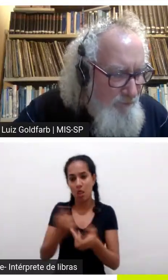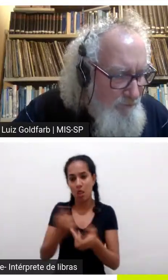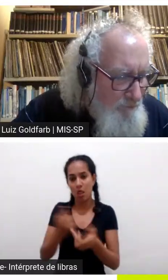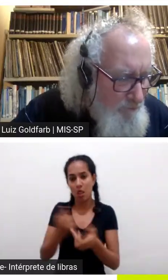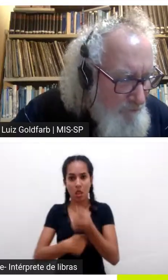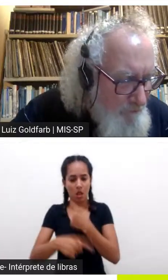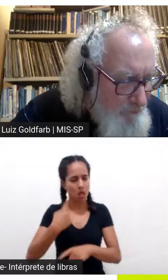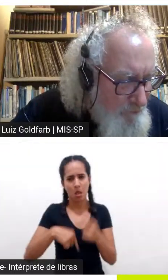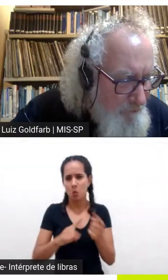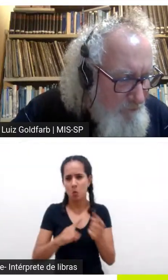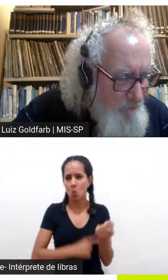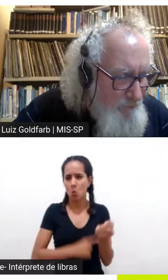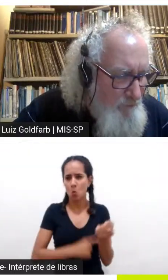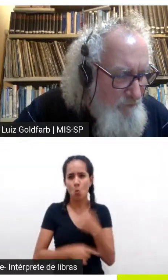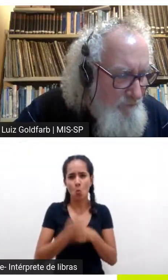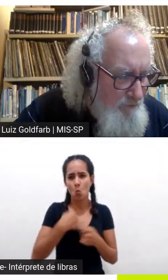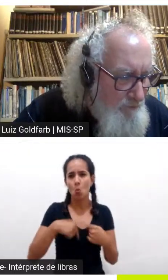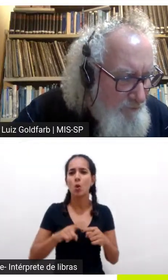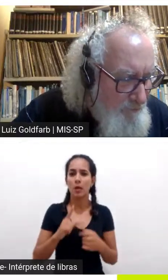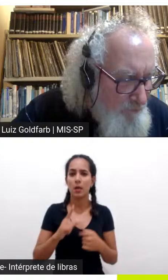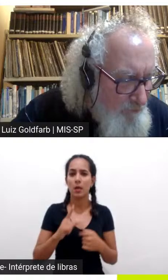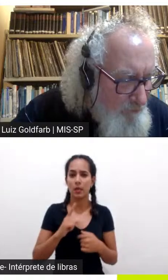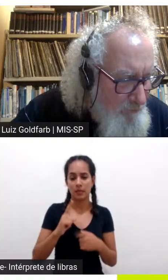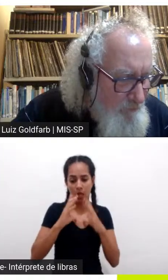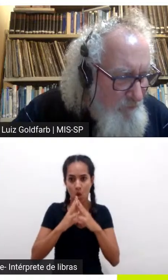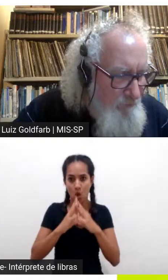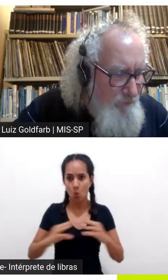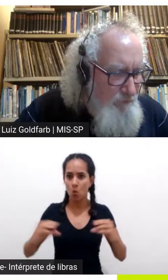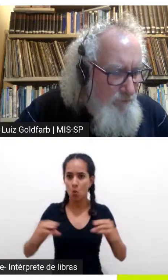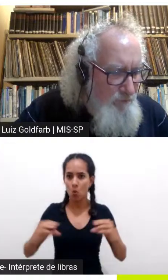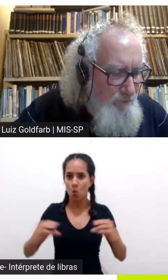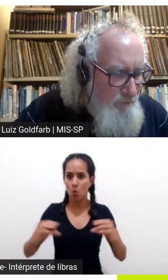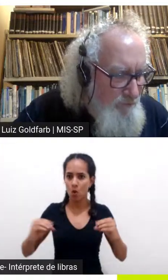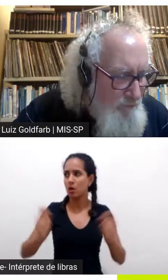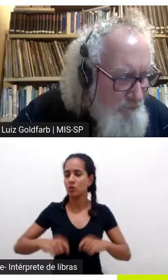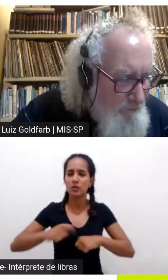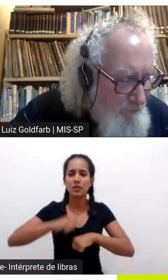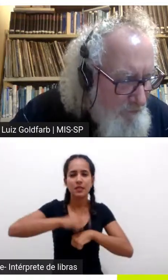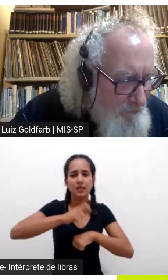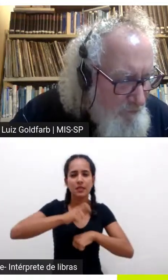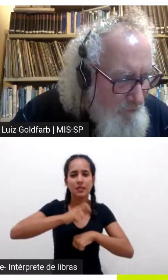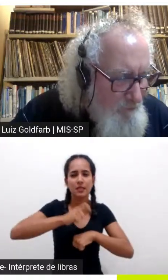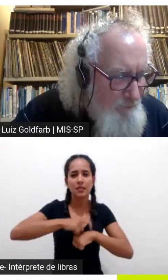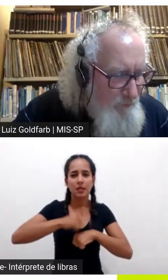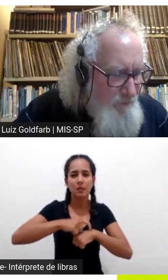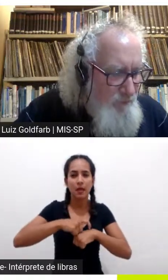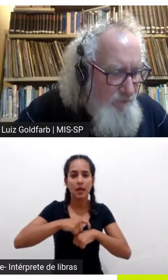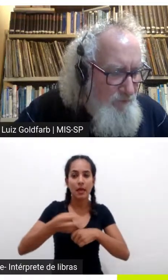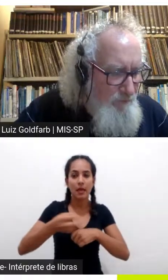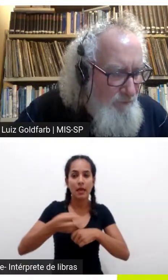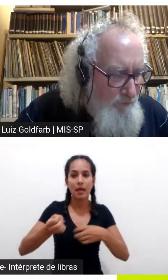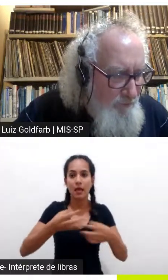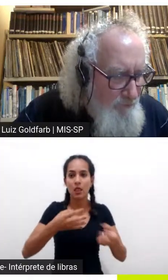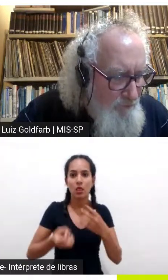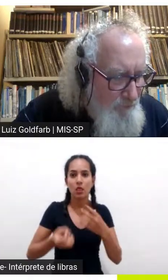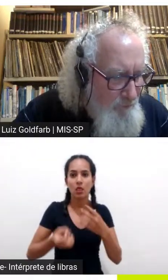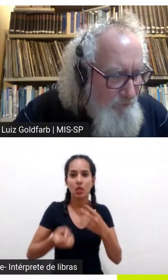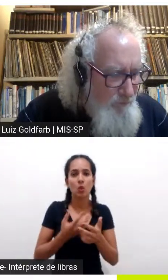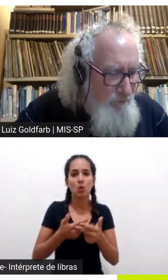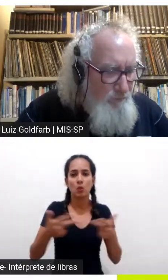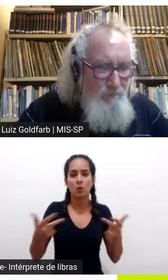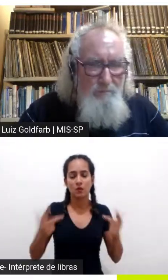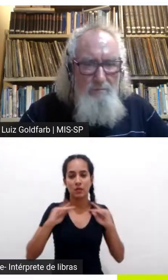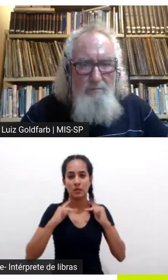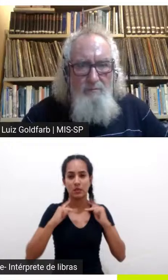microrobôs enfim curando você a todo momento ao mesmo tempo ela vai criar uma nova casta biológica vai ter super seres humanos que vão